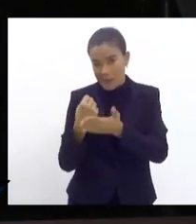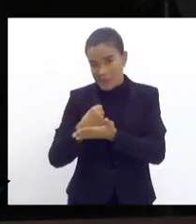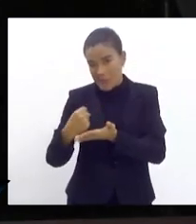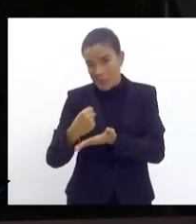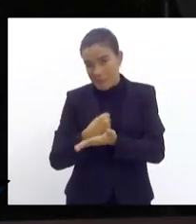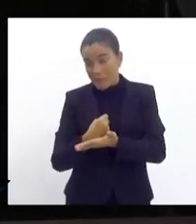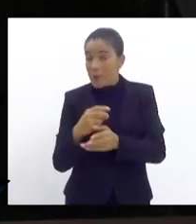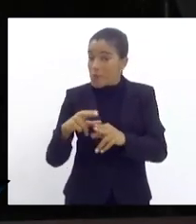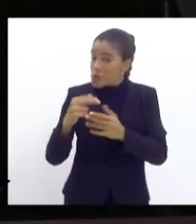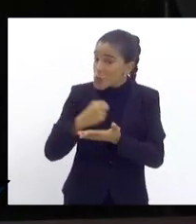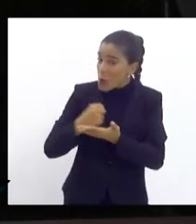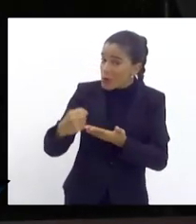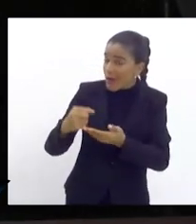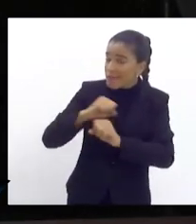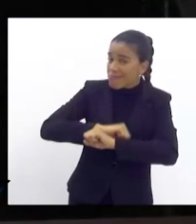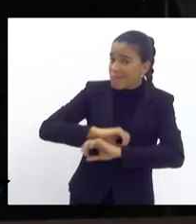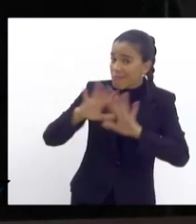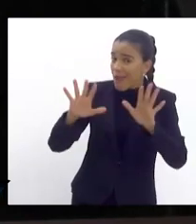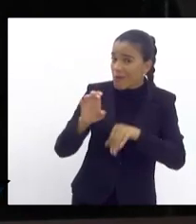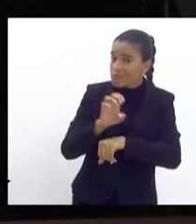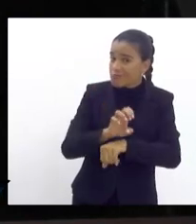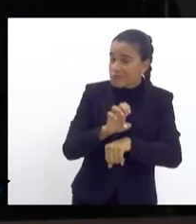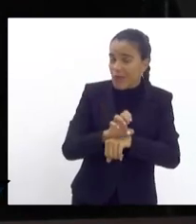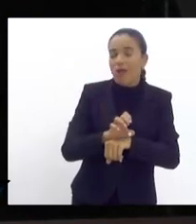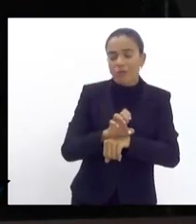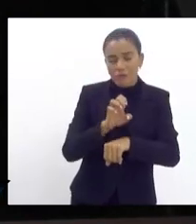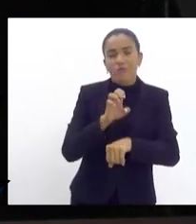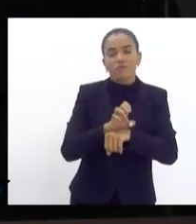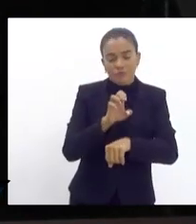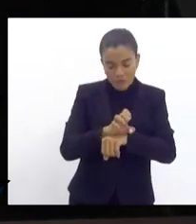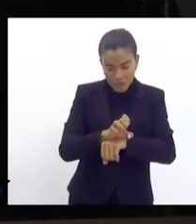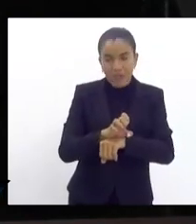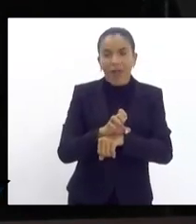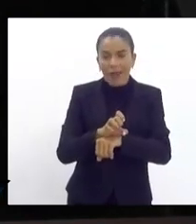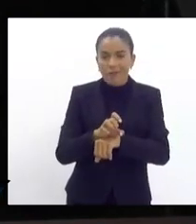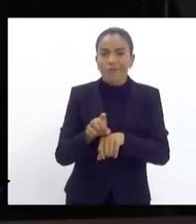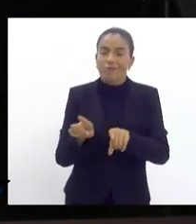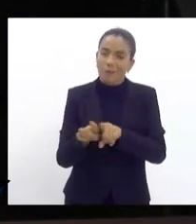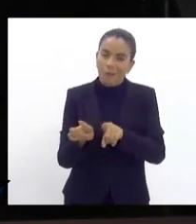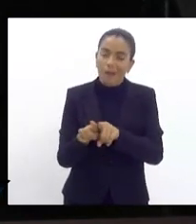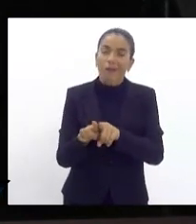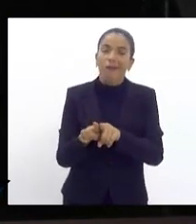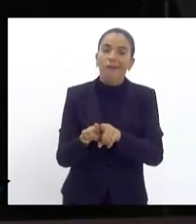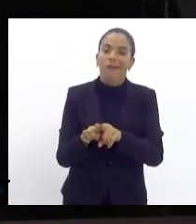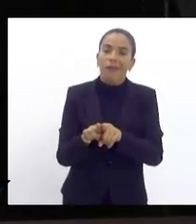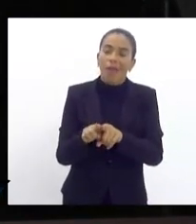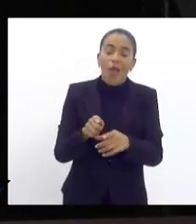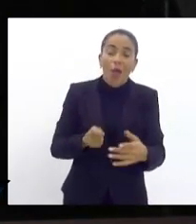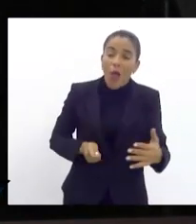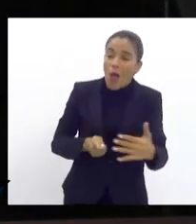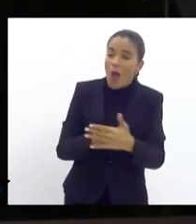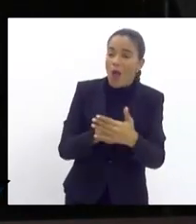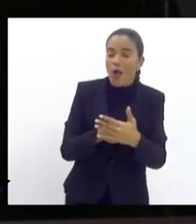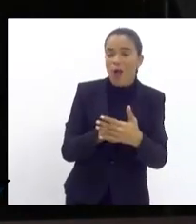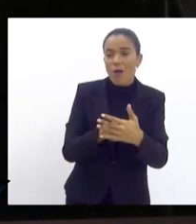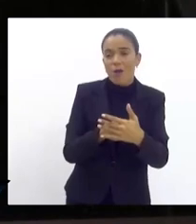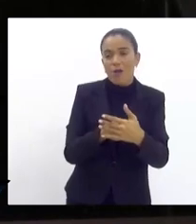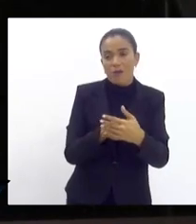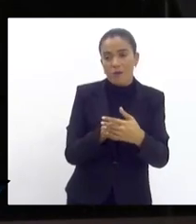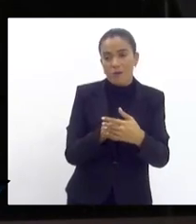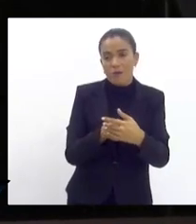isso que no contrato está bem claro que o estado o estado casal concessionária vai ter vai ser obrigada a